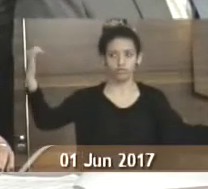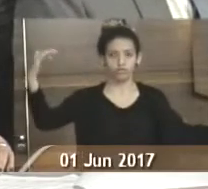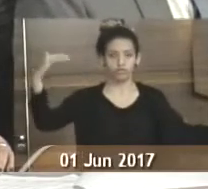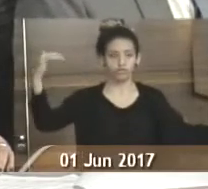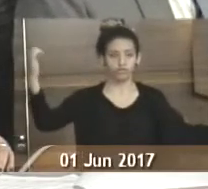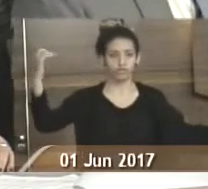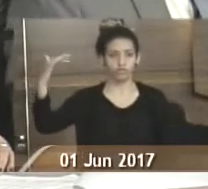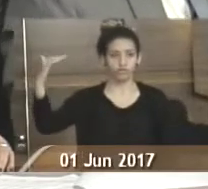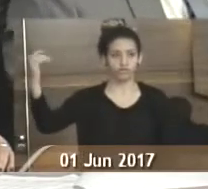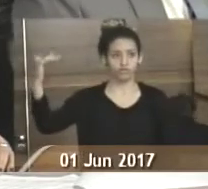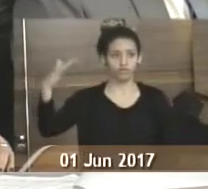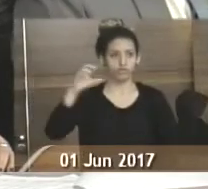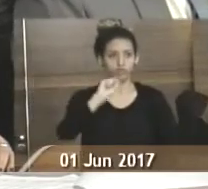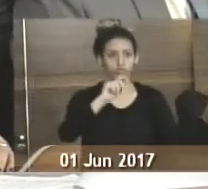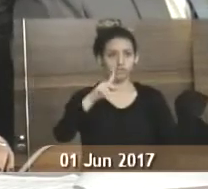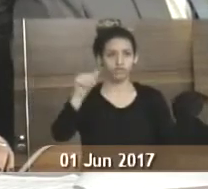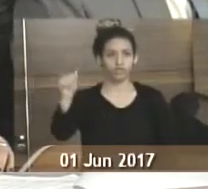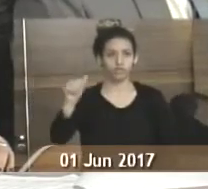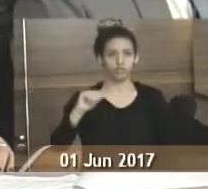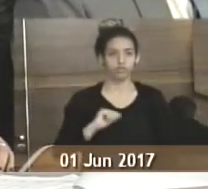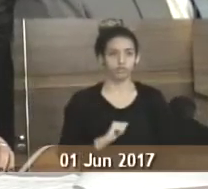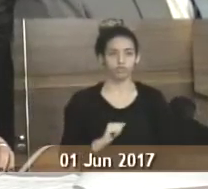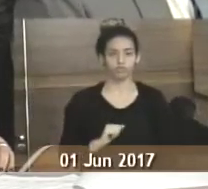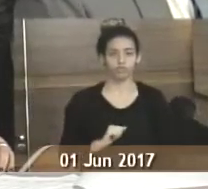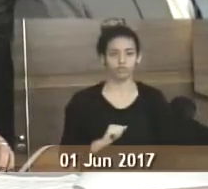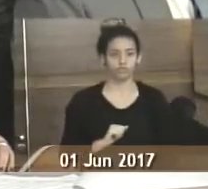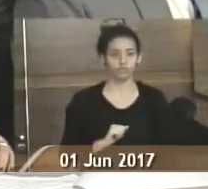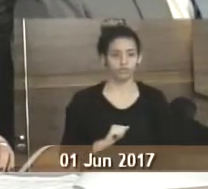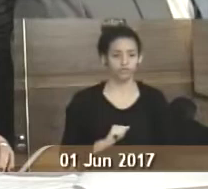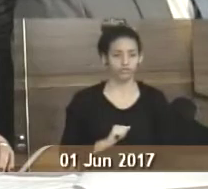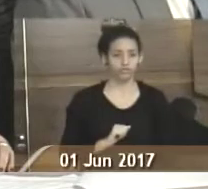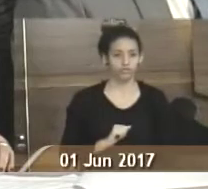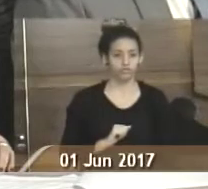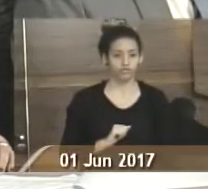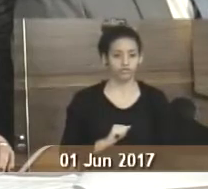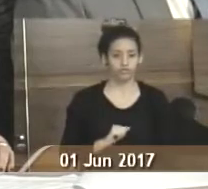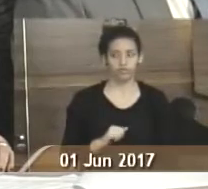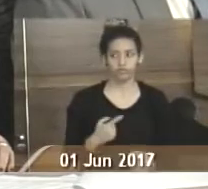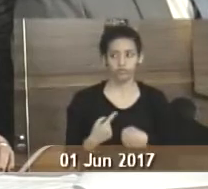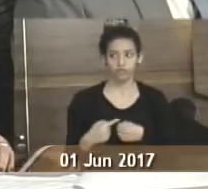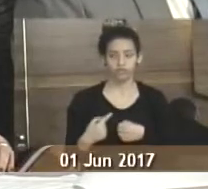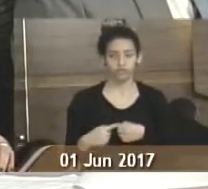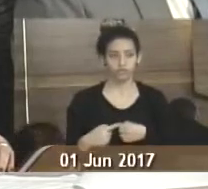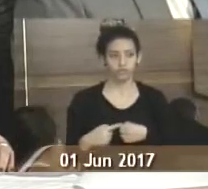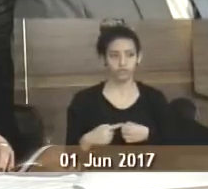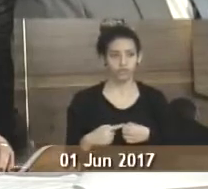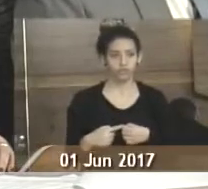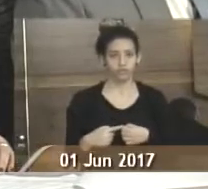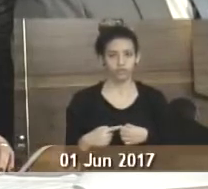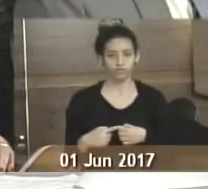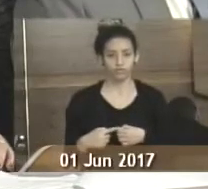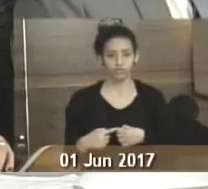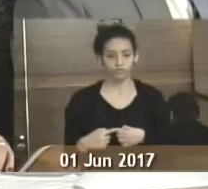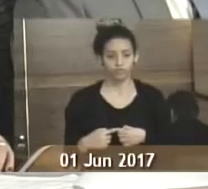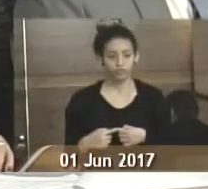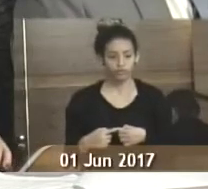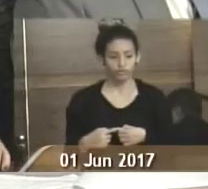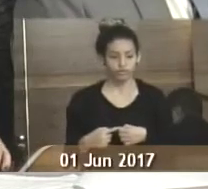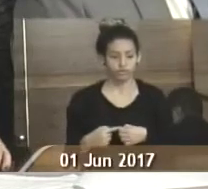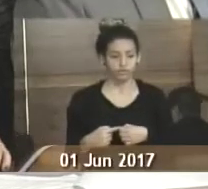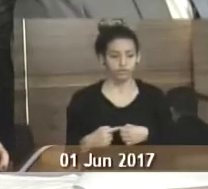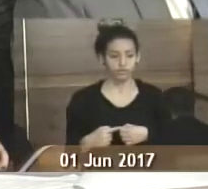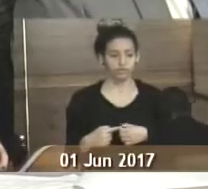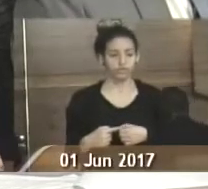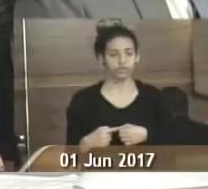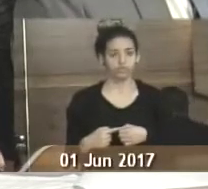de vacina da unidade de saúde, ESF, da família Armezindo Lopes da Rocha, localizada na rua Leandro